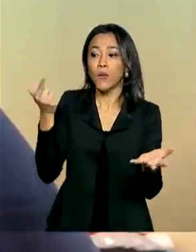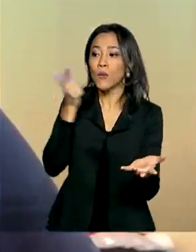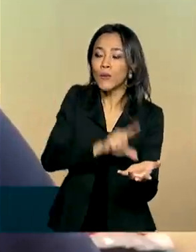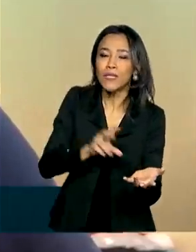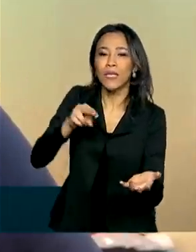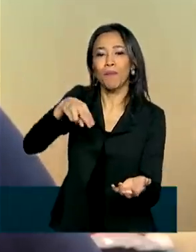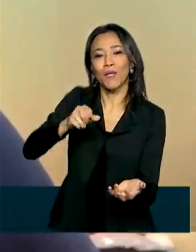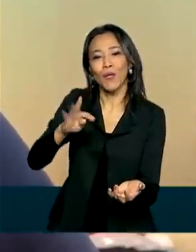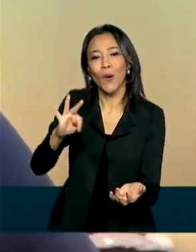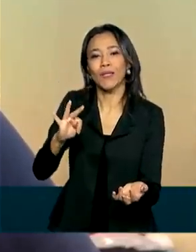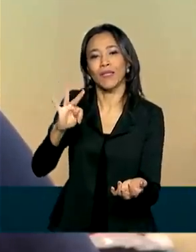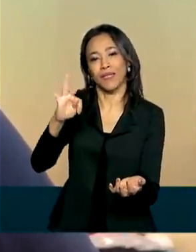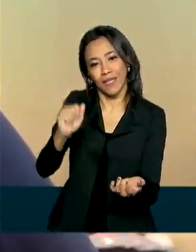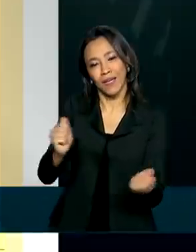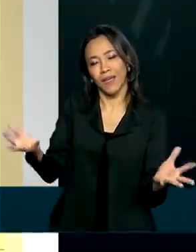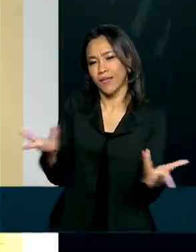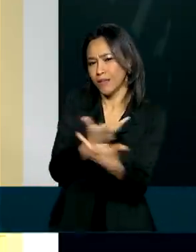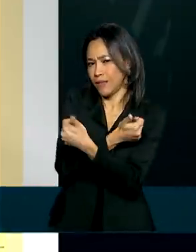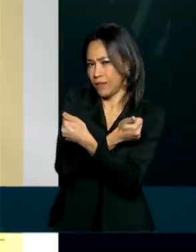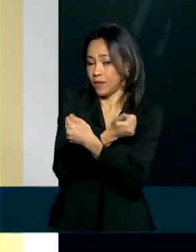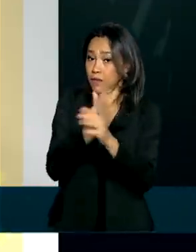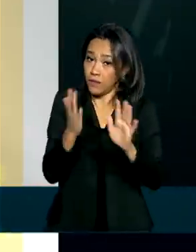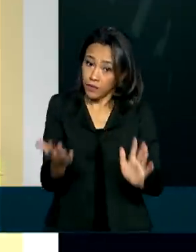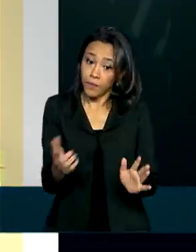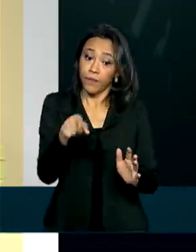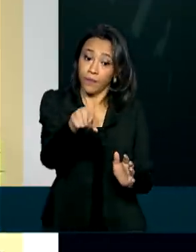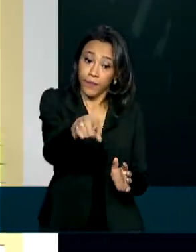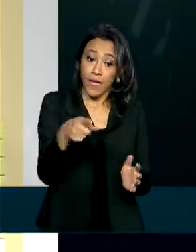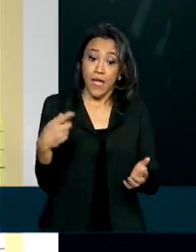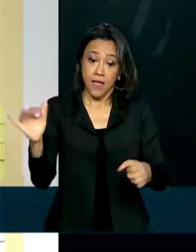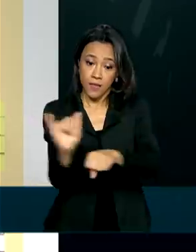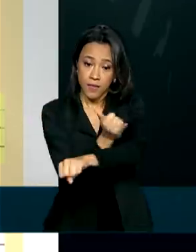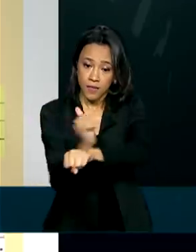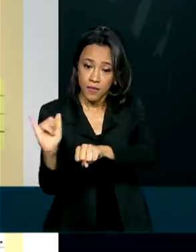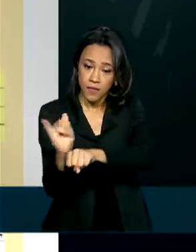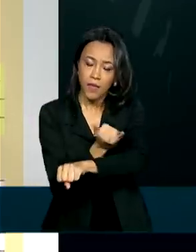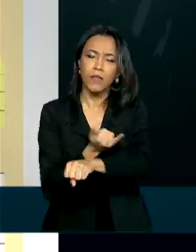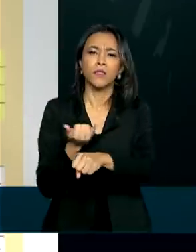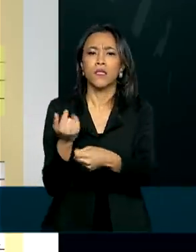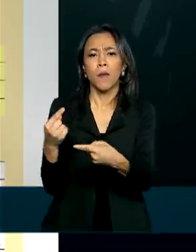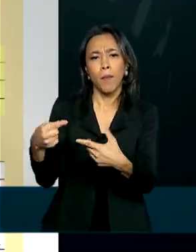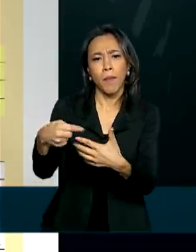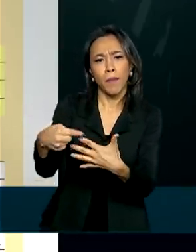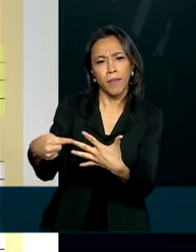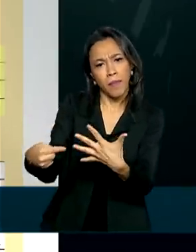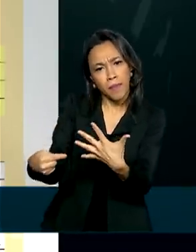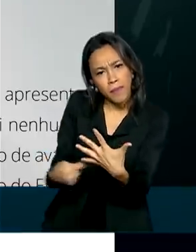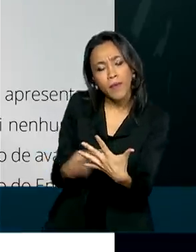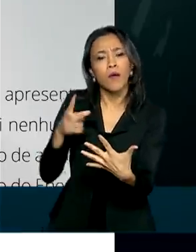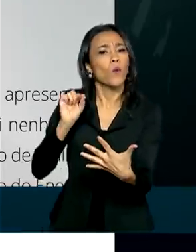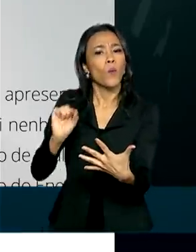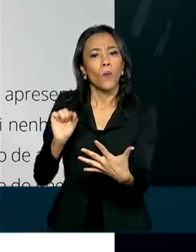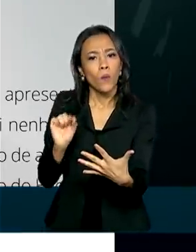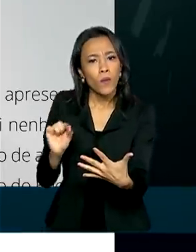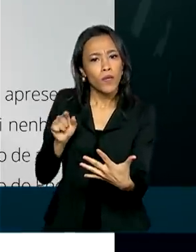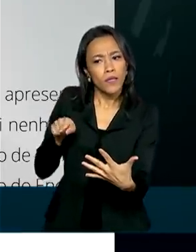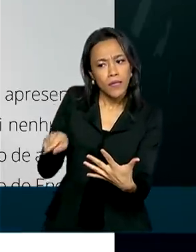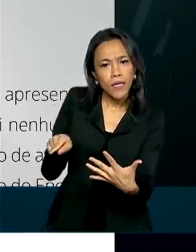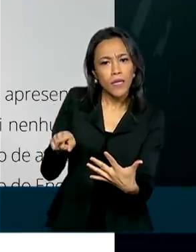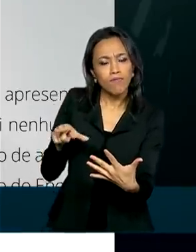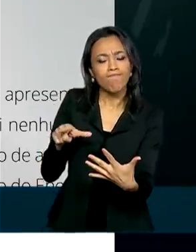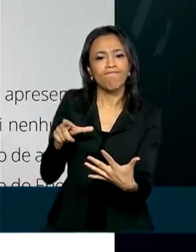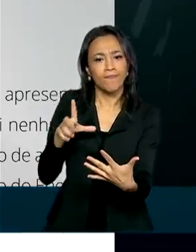excelente na redação. Afinal de contas, as ferramentas necessárias para se implementar o que está lá